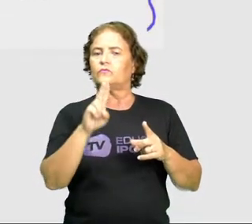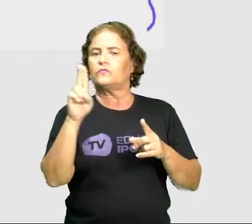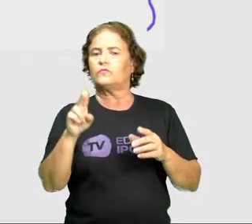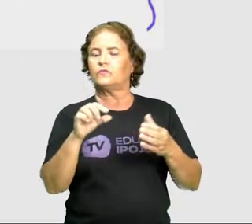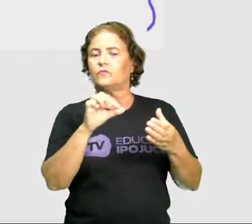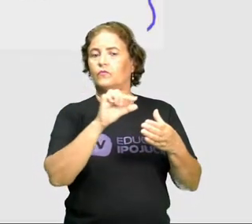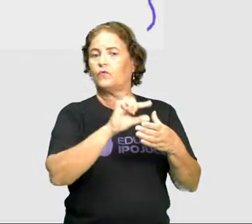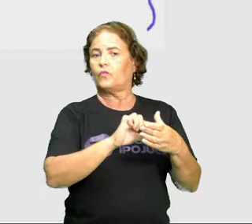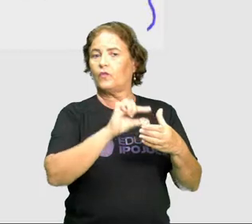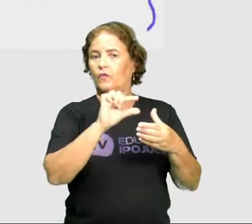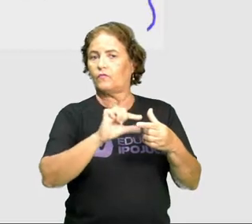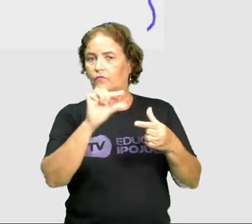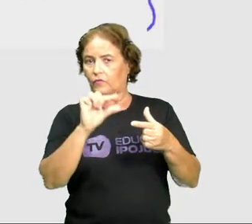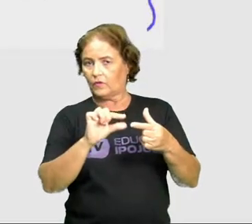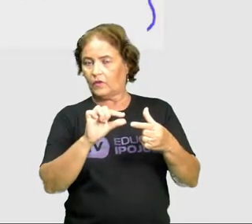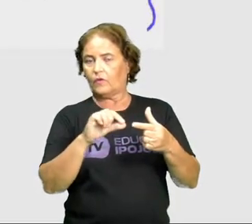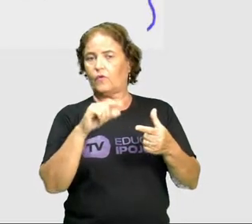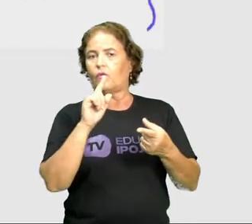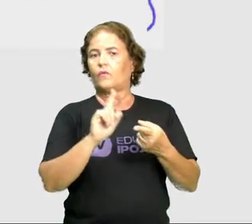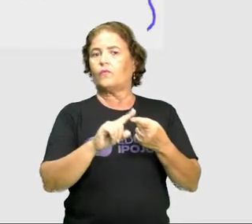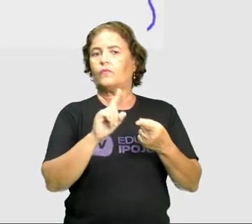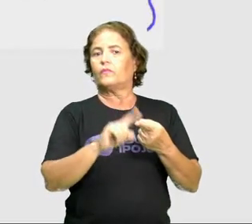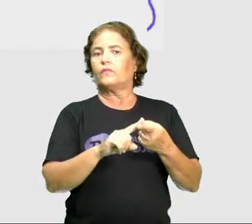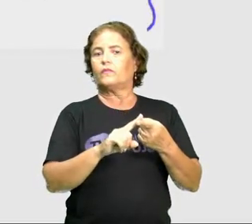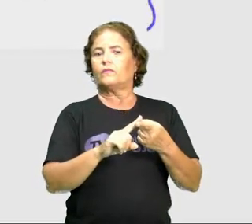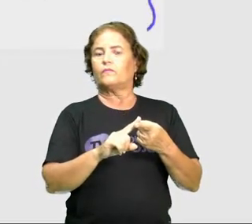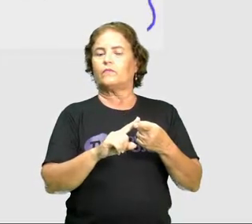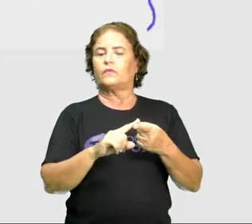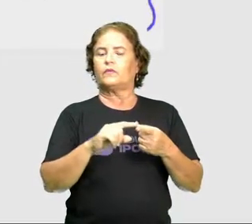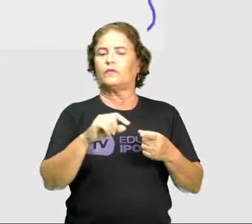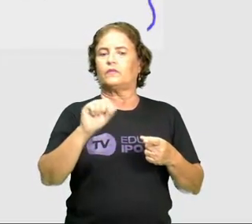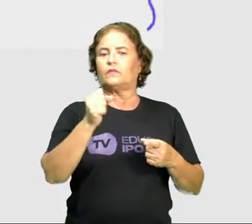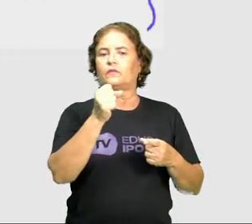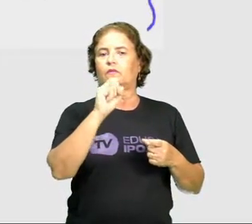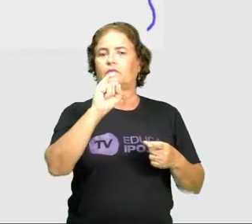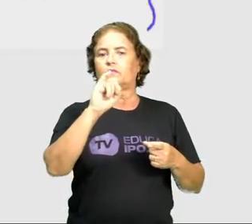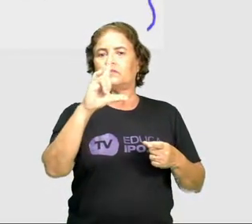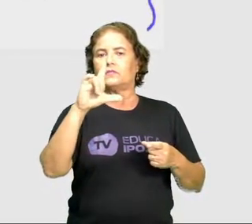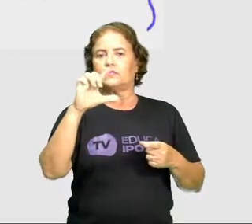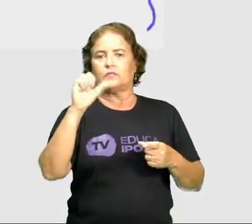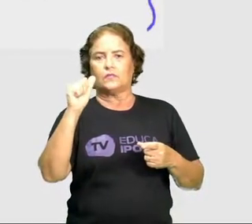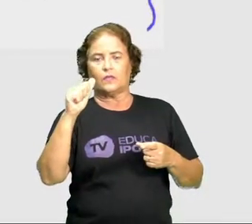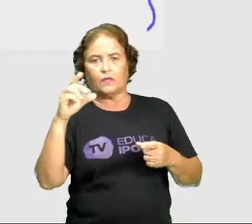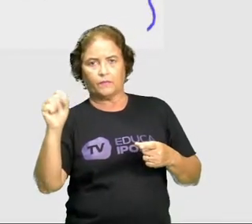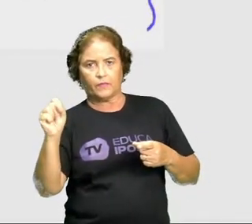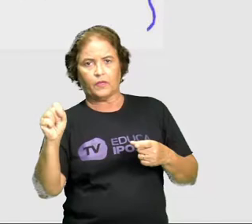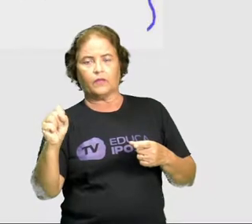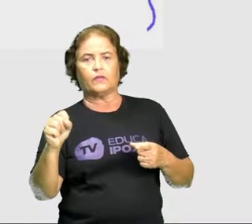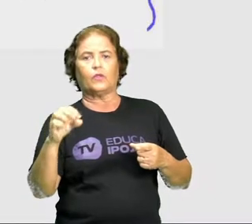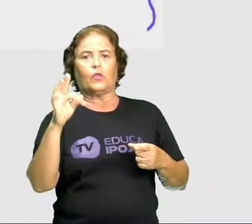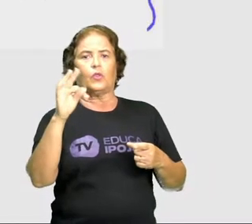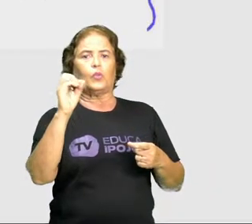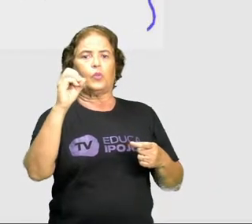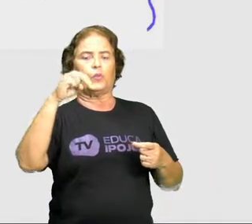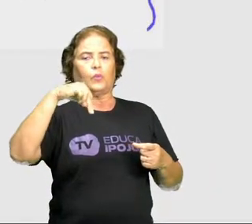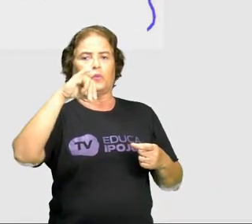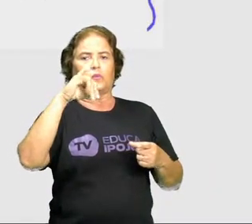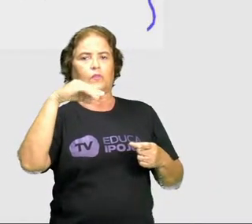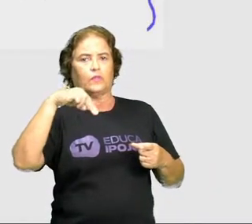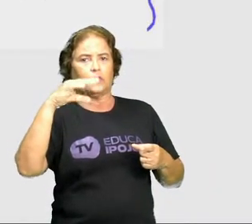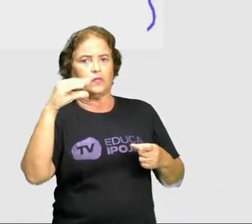marcar a sílaba tônica daquela palavra. Os nomes dos acentos gráficos das línguas portuguesas são